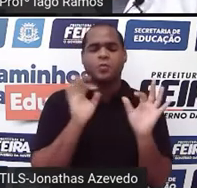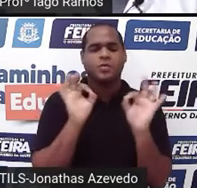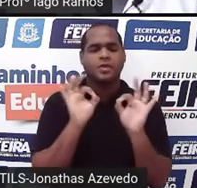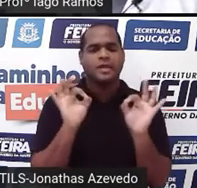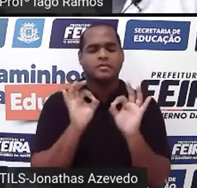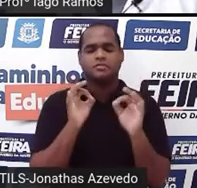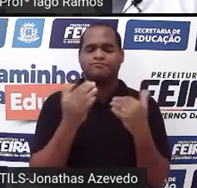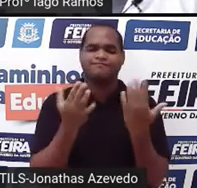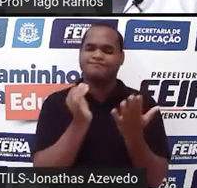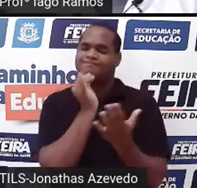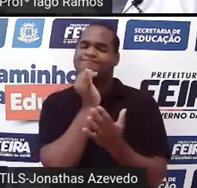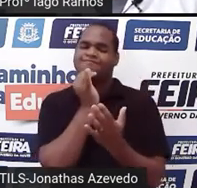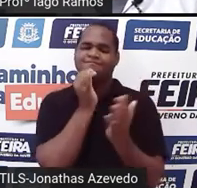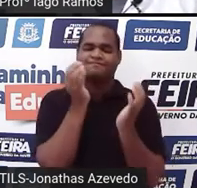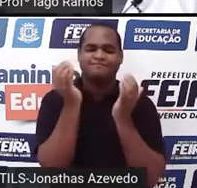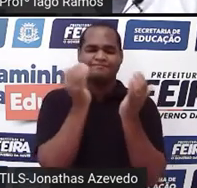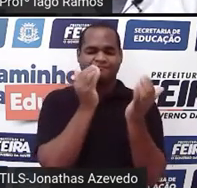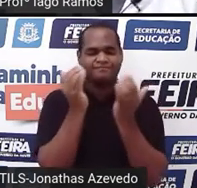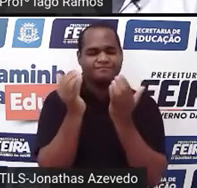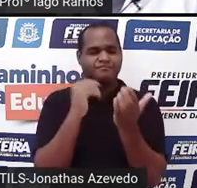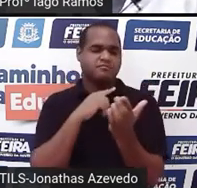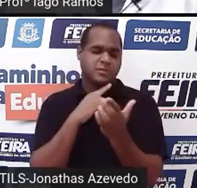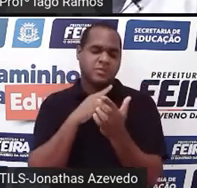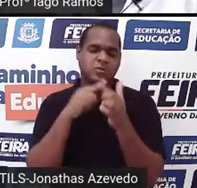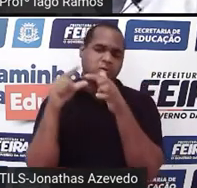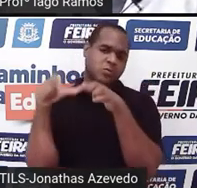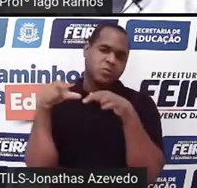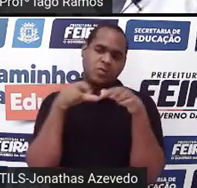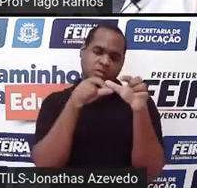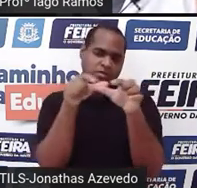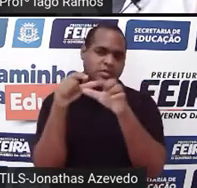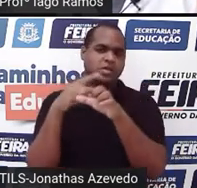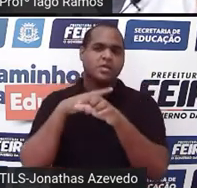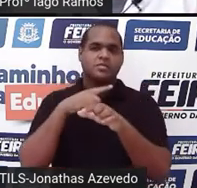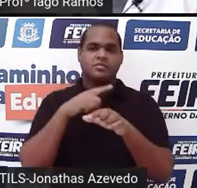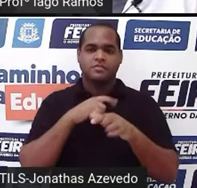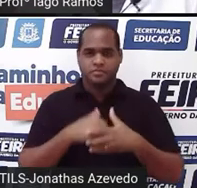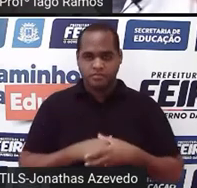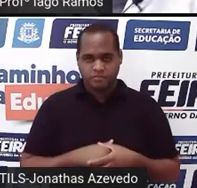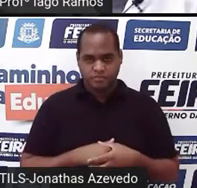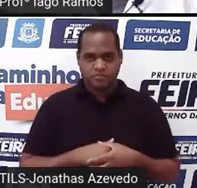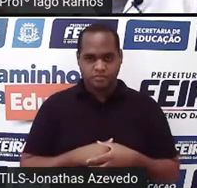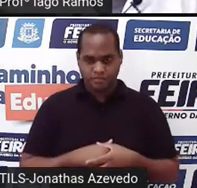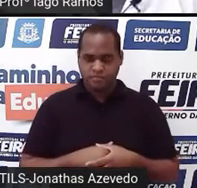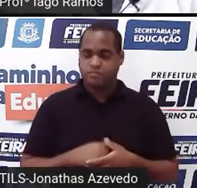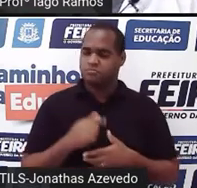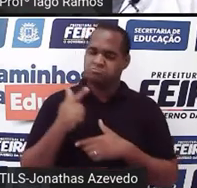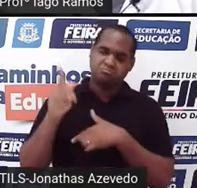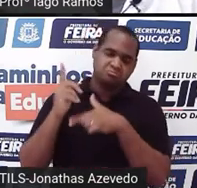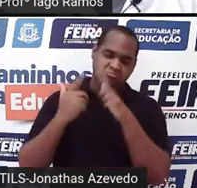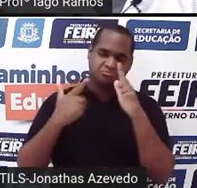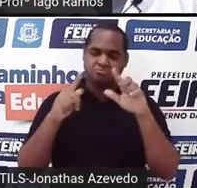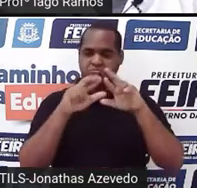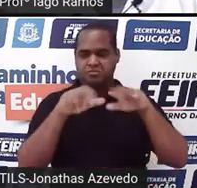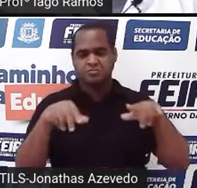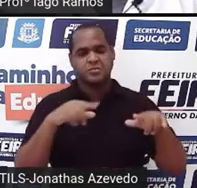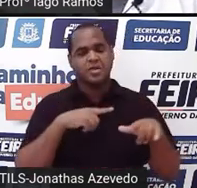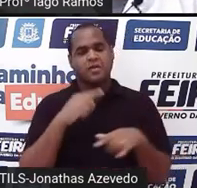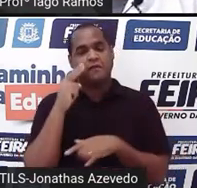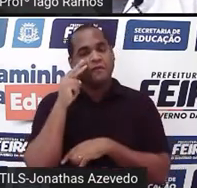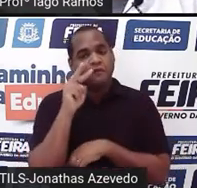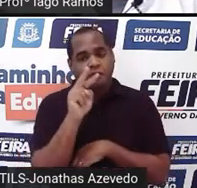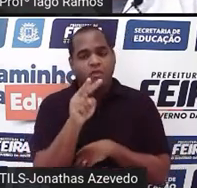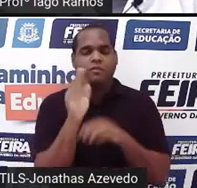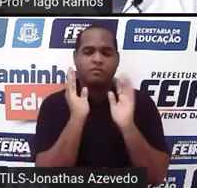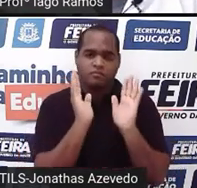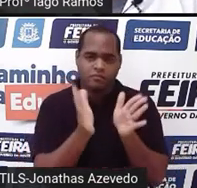exemplo, em algum lugar, tá bom? Em algum lugar você talvez já tenha visto um